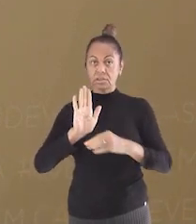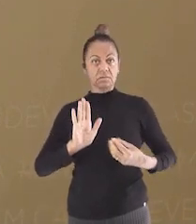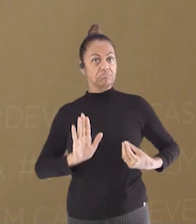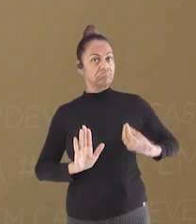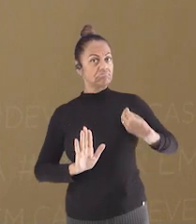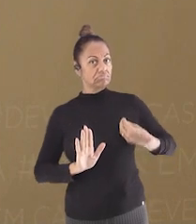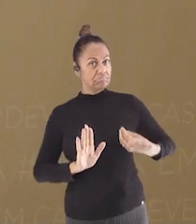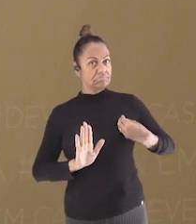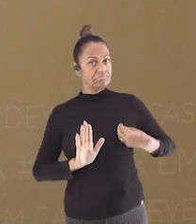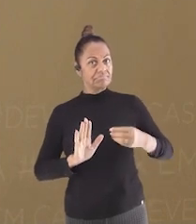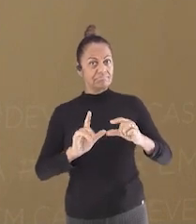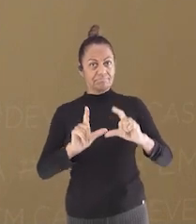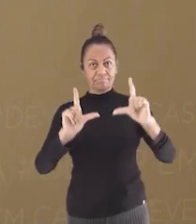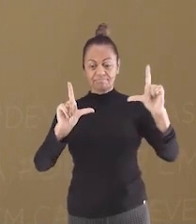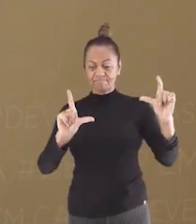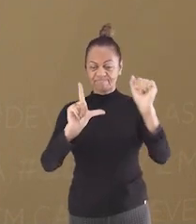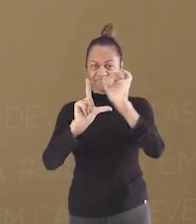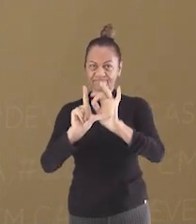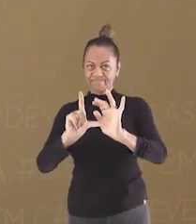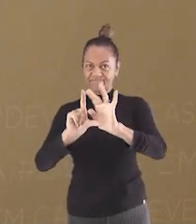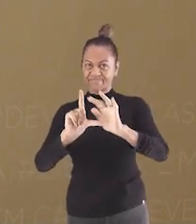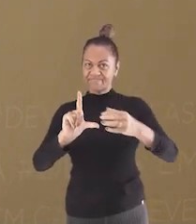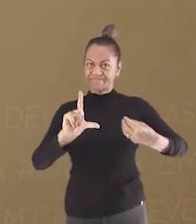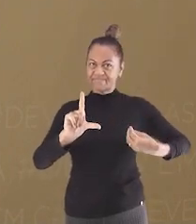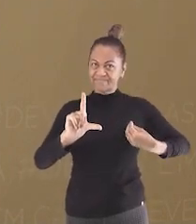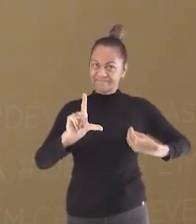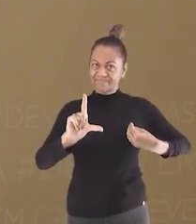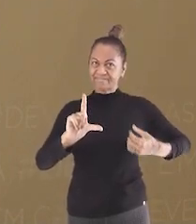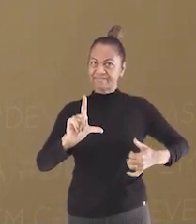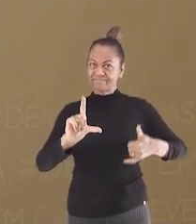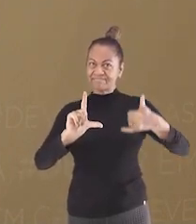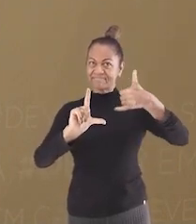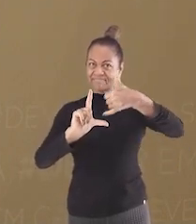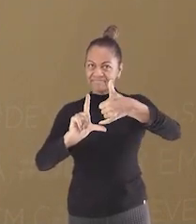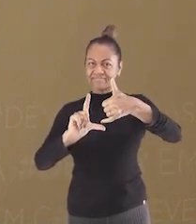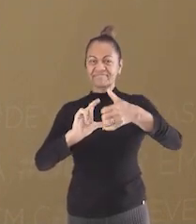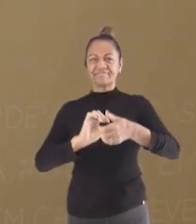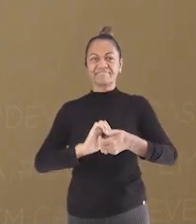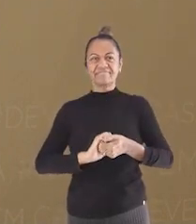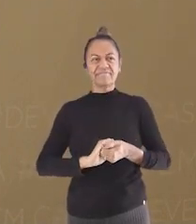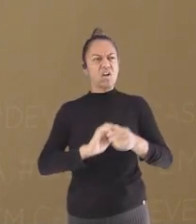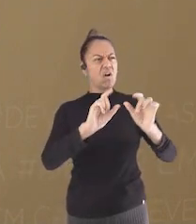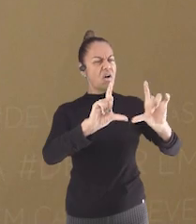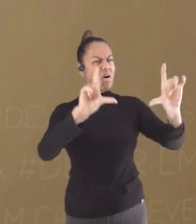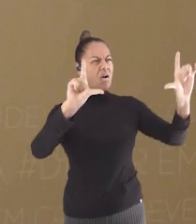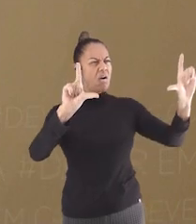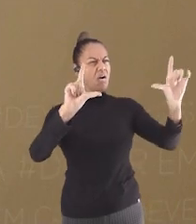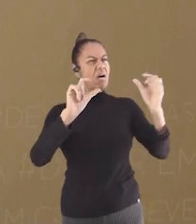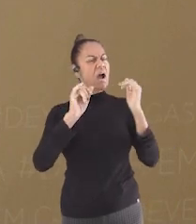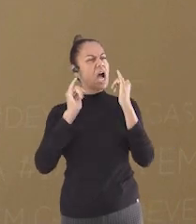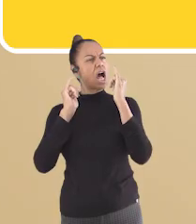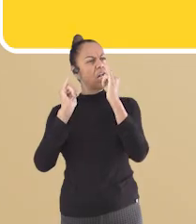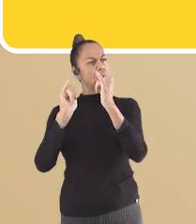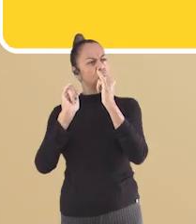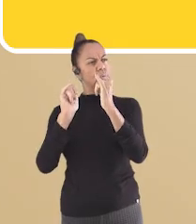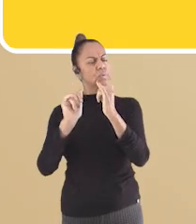na lista de presença. Aponte a câmera do celular para o QR Code que está aparecendo na tela e registre a sua.